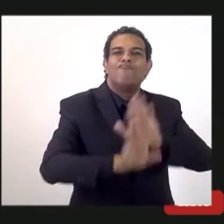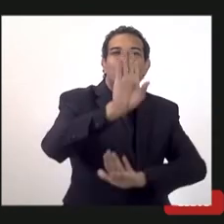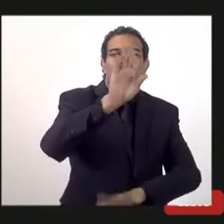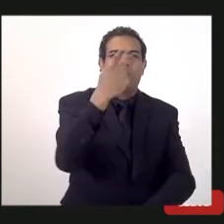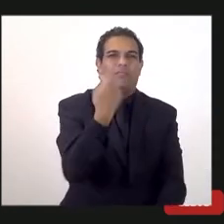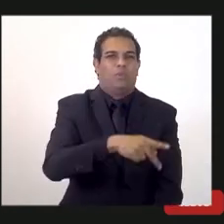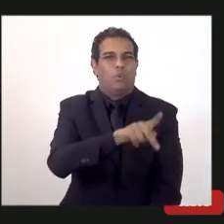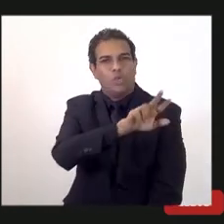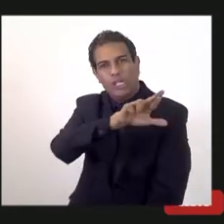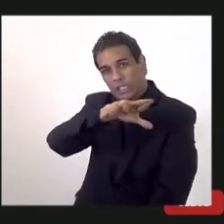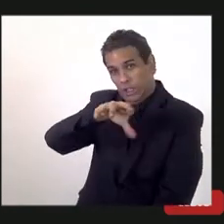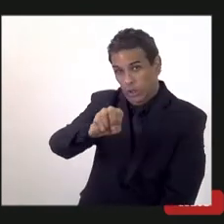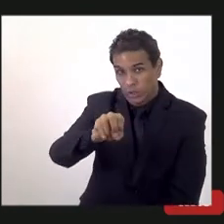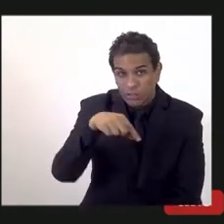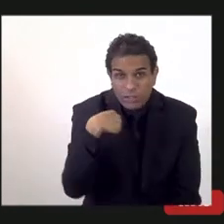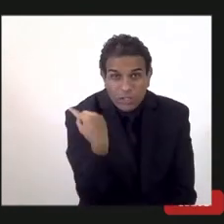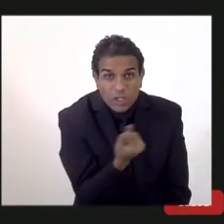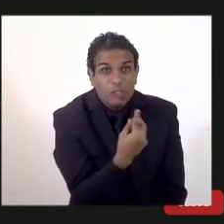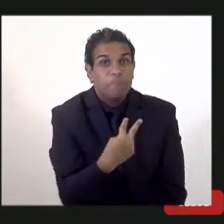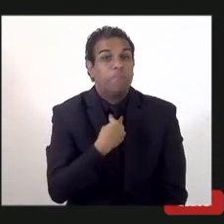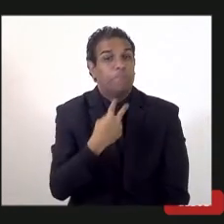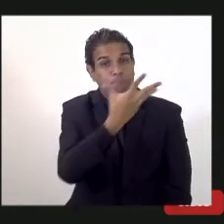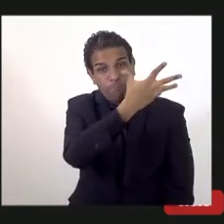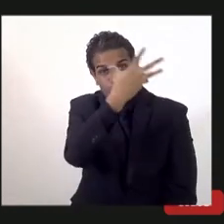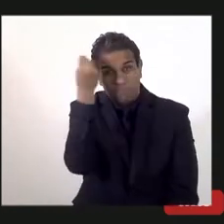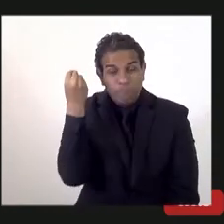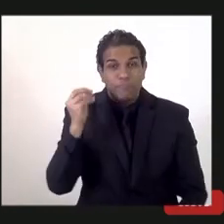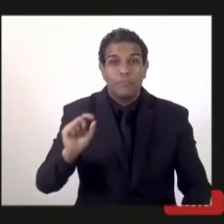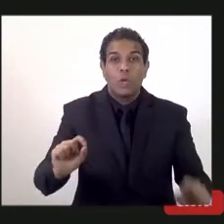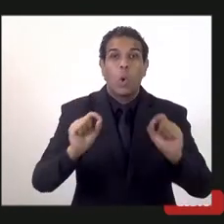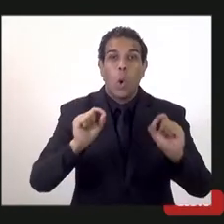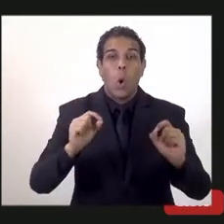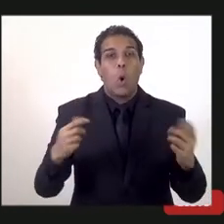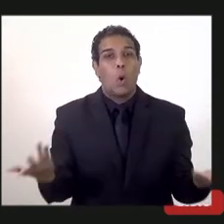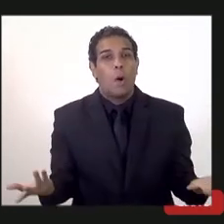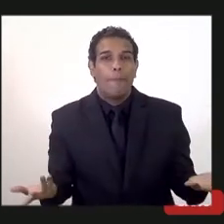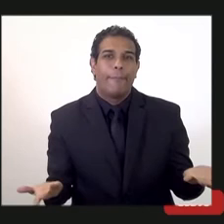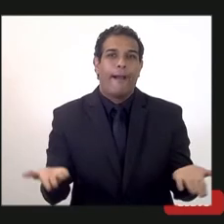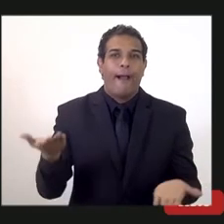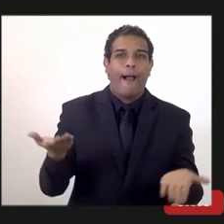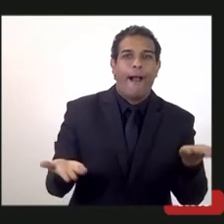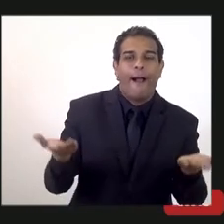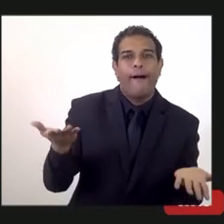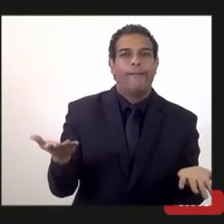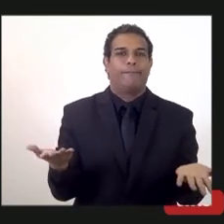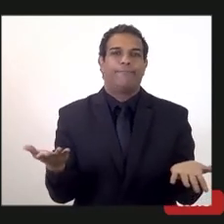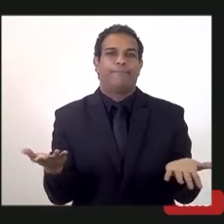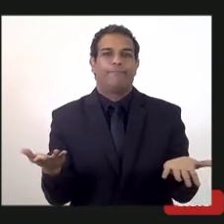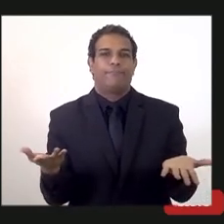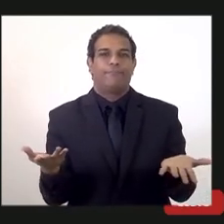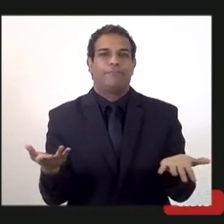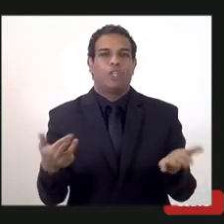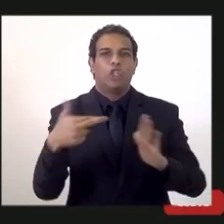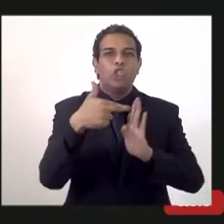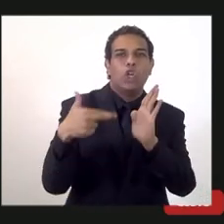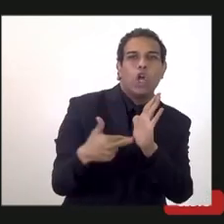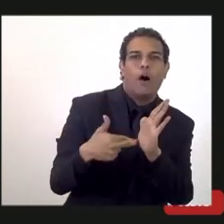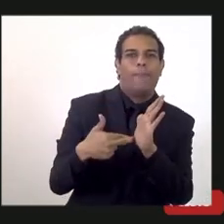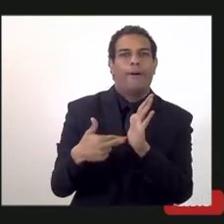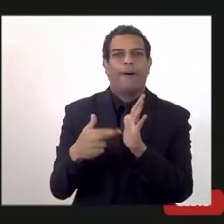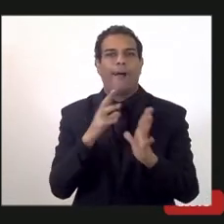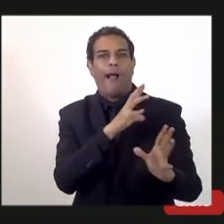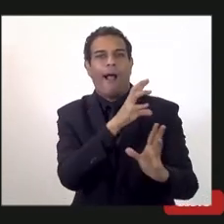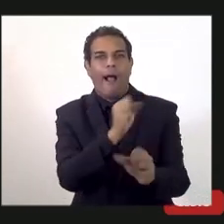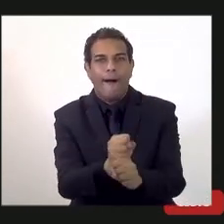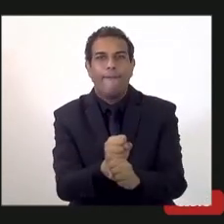ser atrelado para a composição de superávit, para a composição de demanda corrente, principalmente